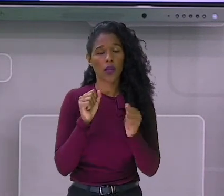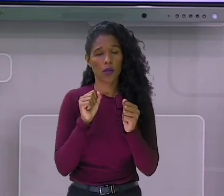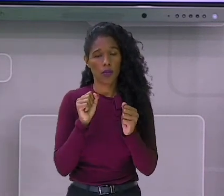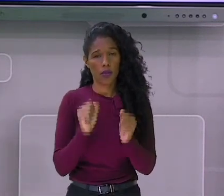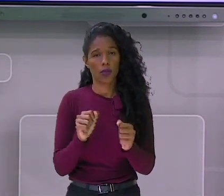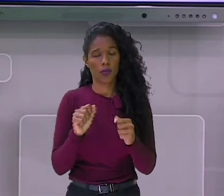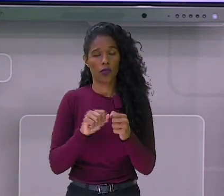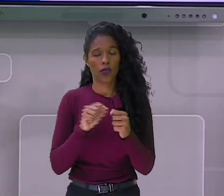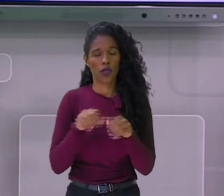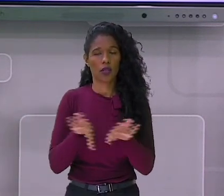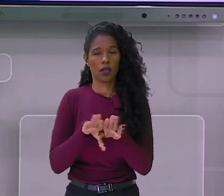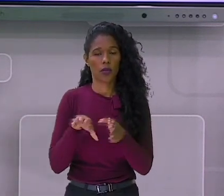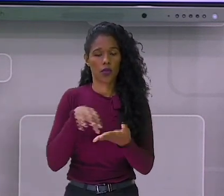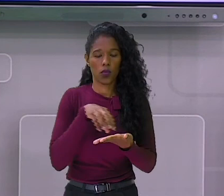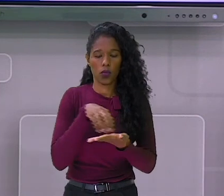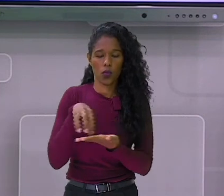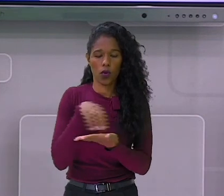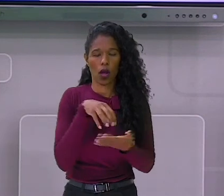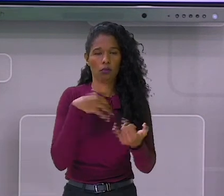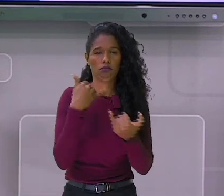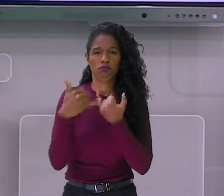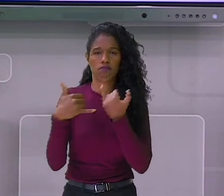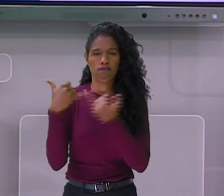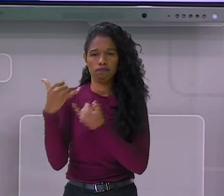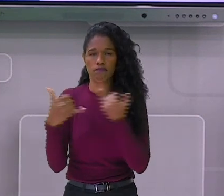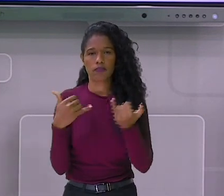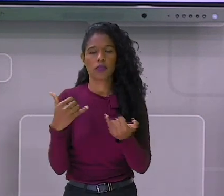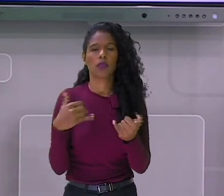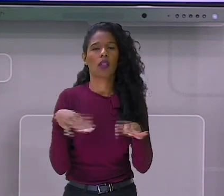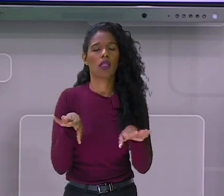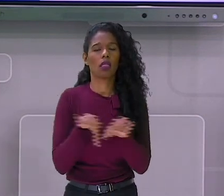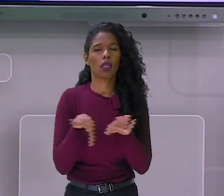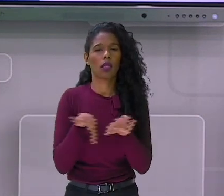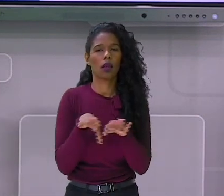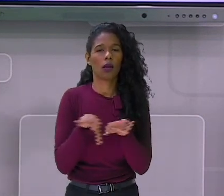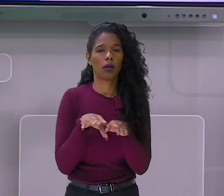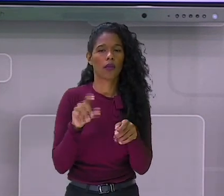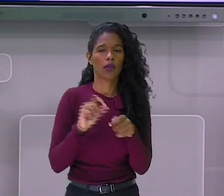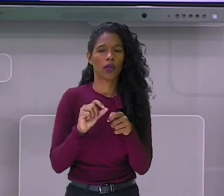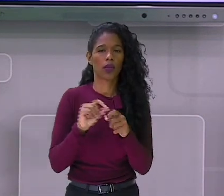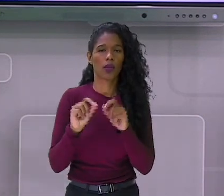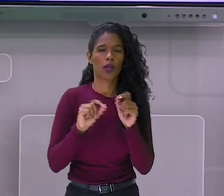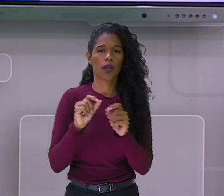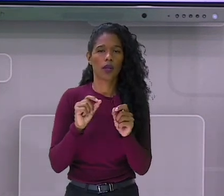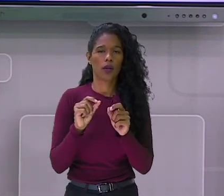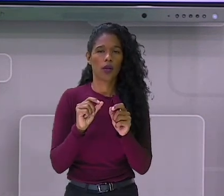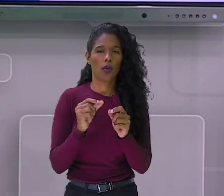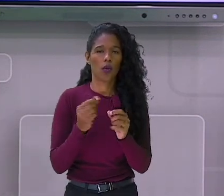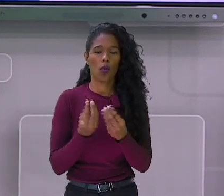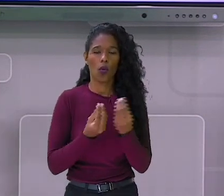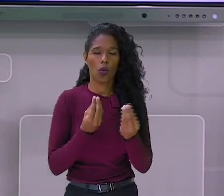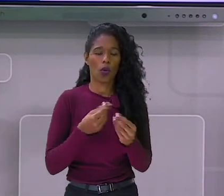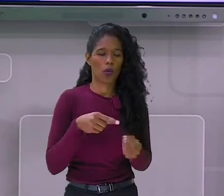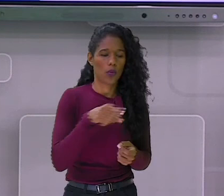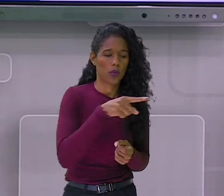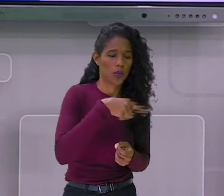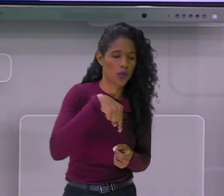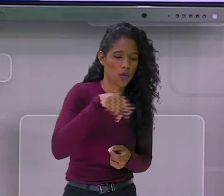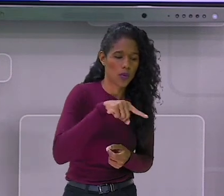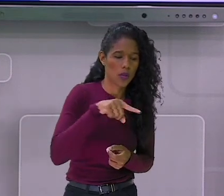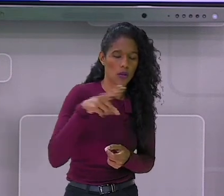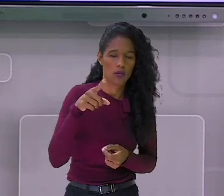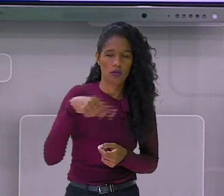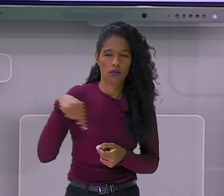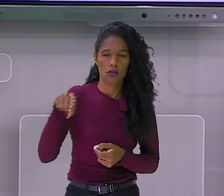carrinhos, com seus brinquedos, ou até mesmo fazer em forma de círculo. Pegar